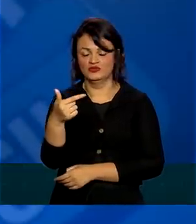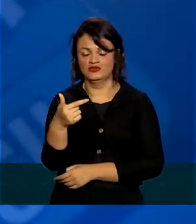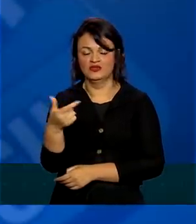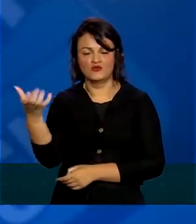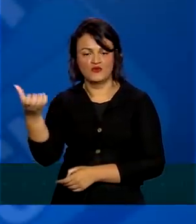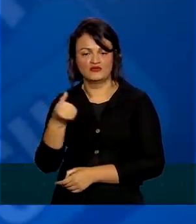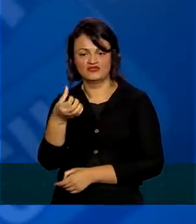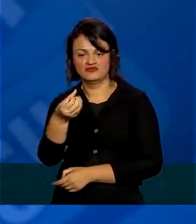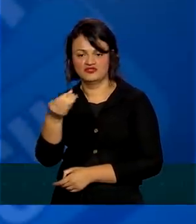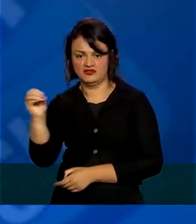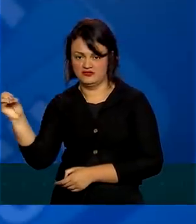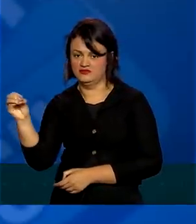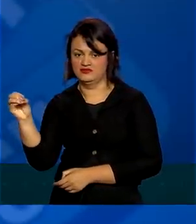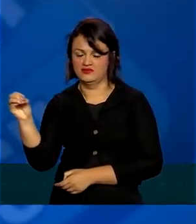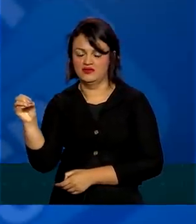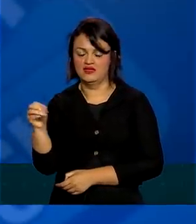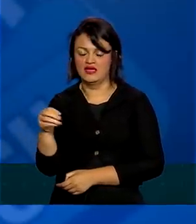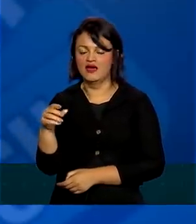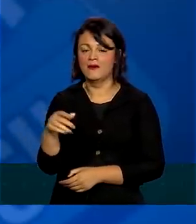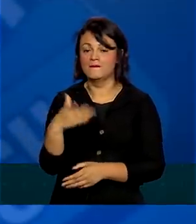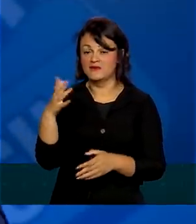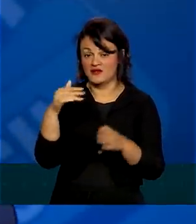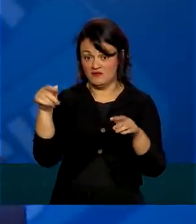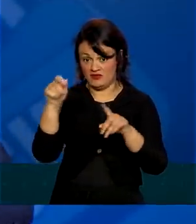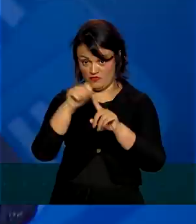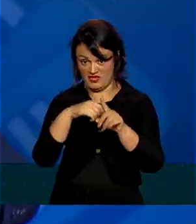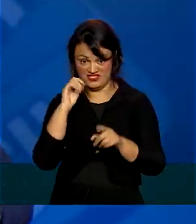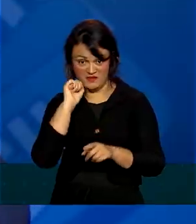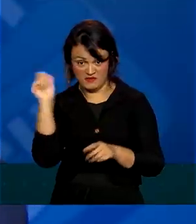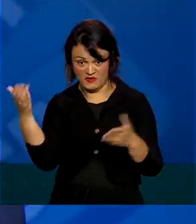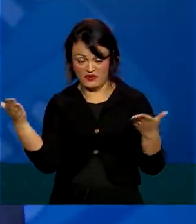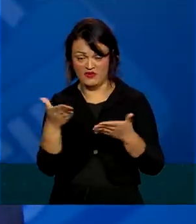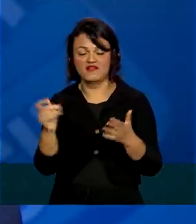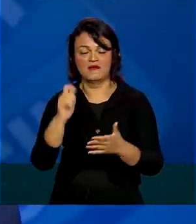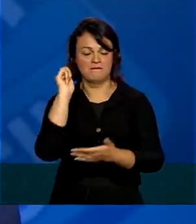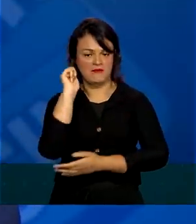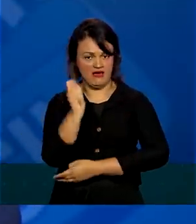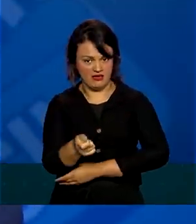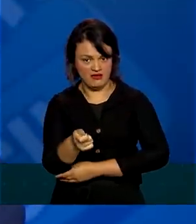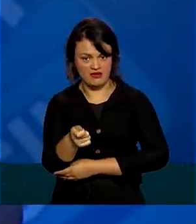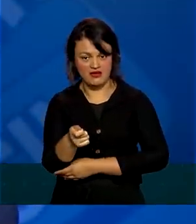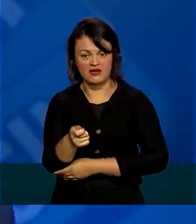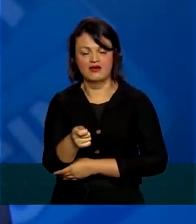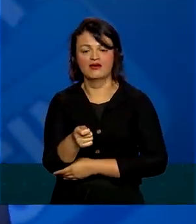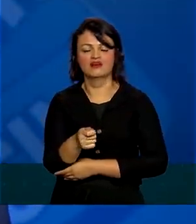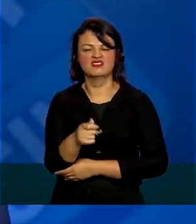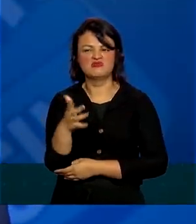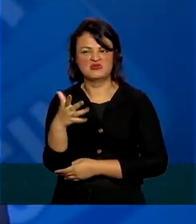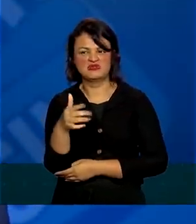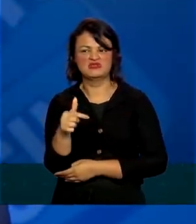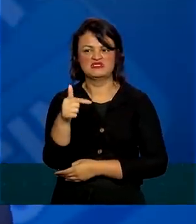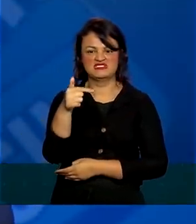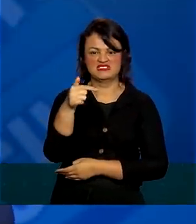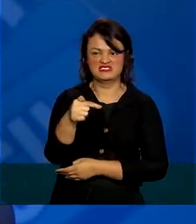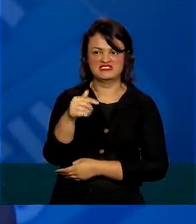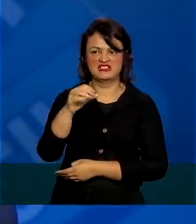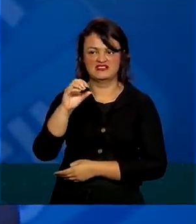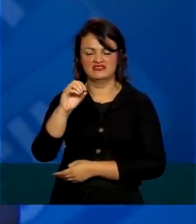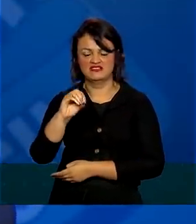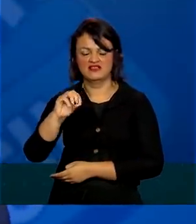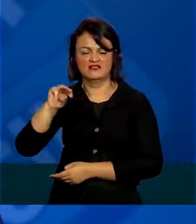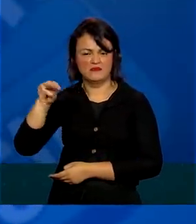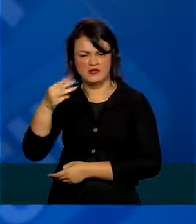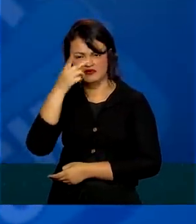de tal forma que no mês de abril haverá o pagamento de algo em torno de 70 milhões de pessoas